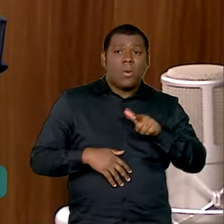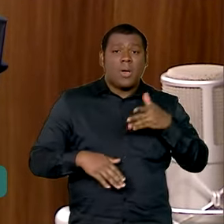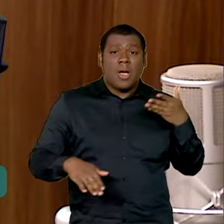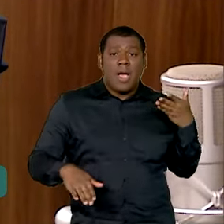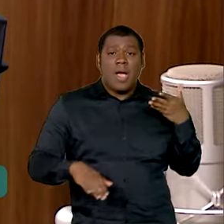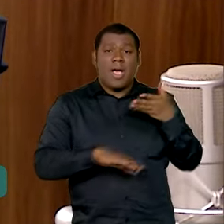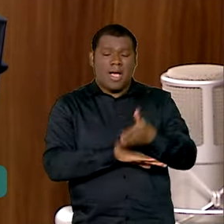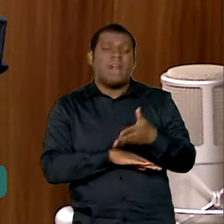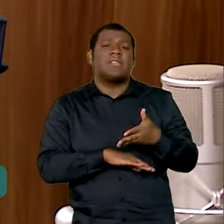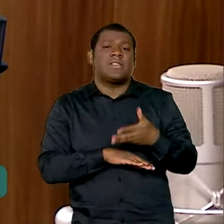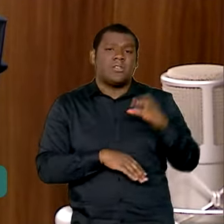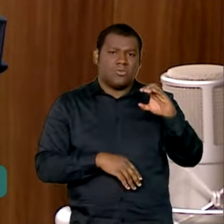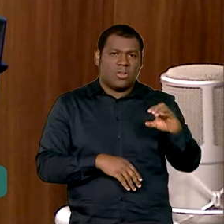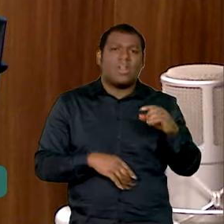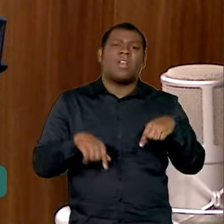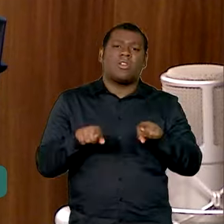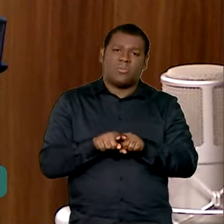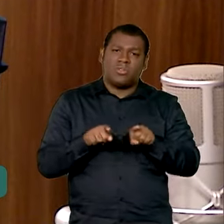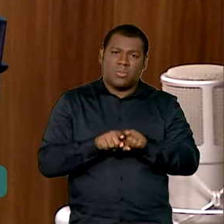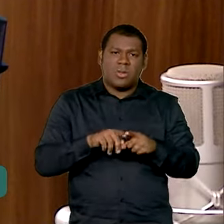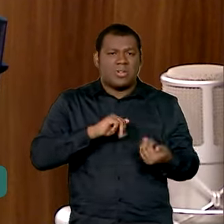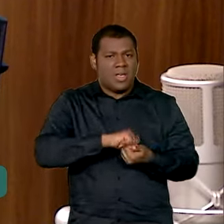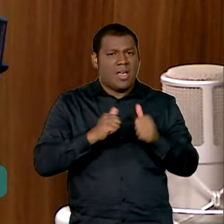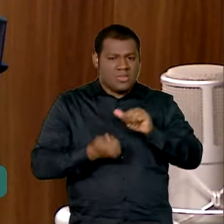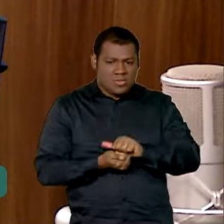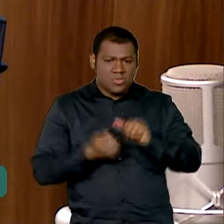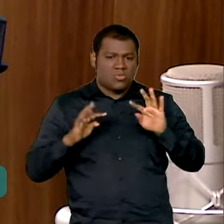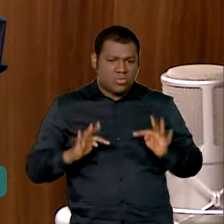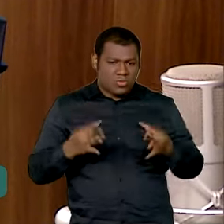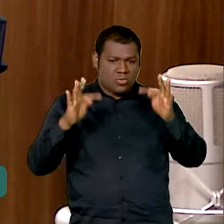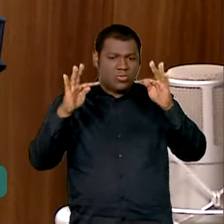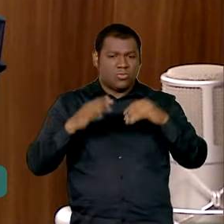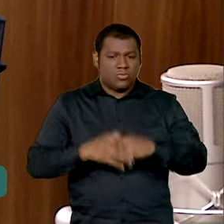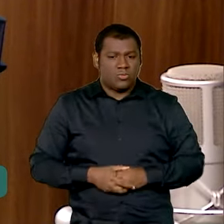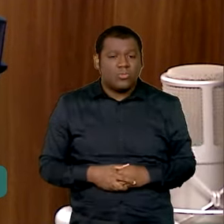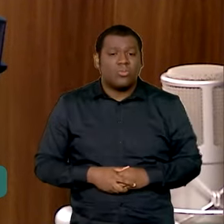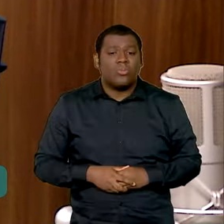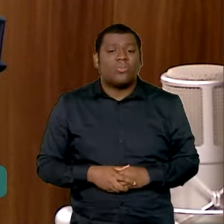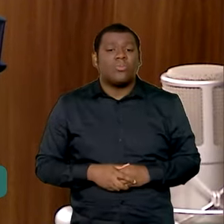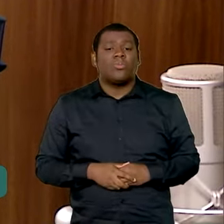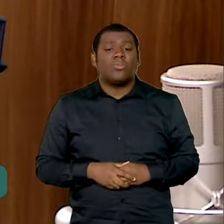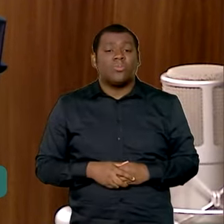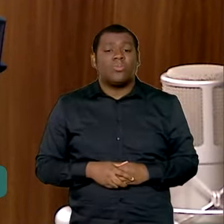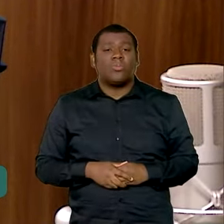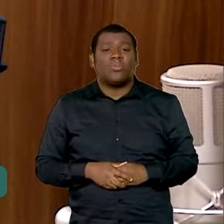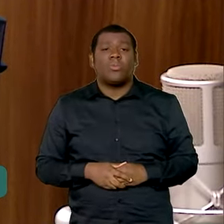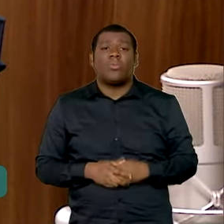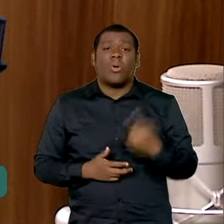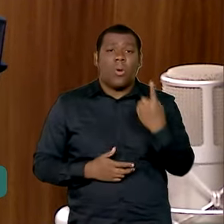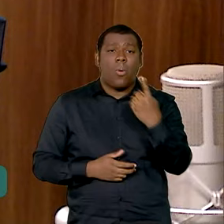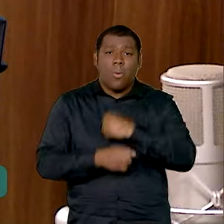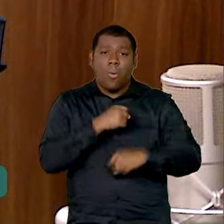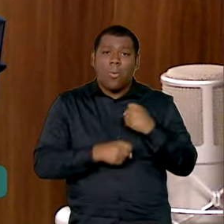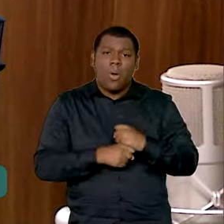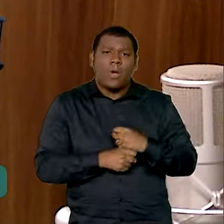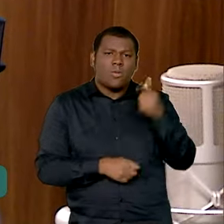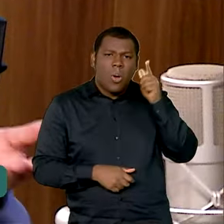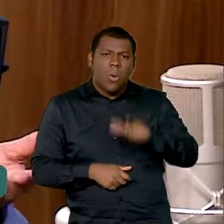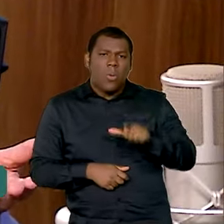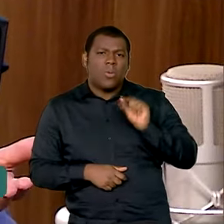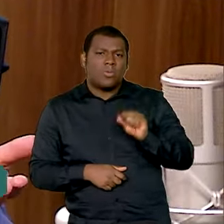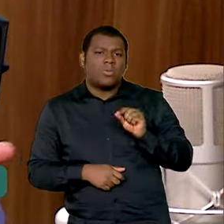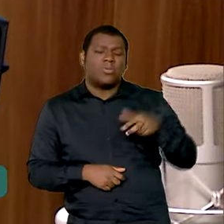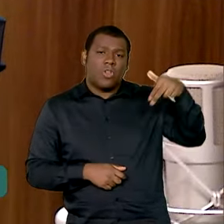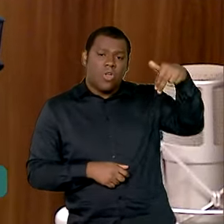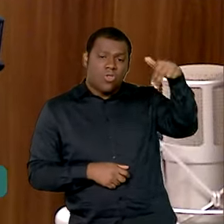e tecnificar portanto nós já tivemos um sucesso nesse primeiro ano qual foi o sucesso? exemplo